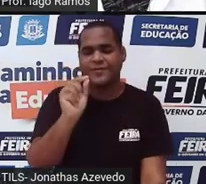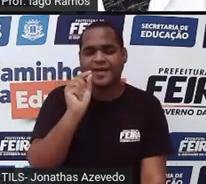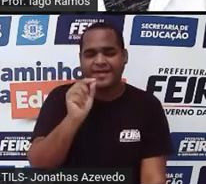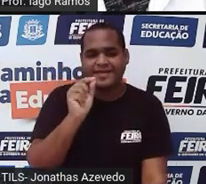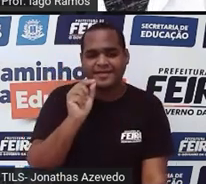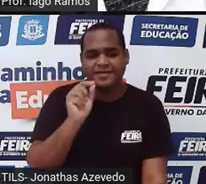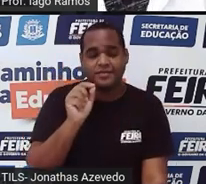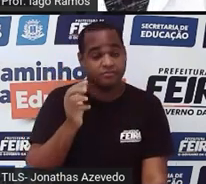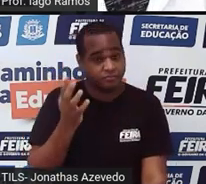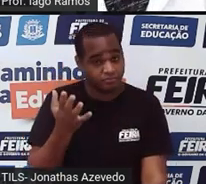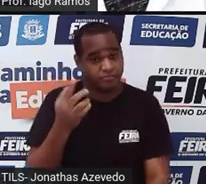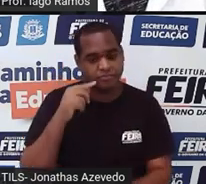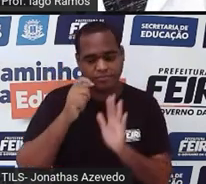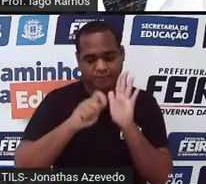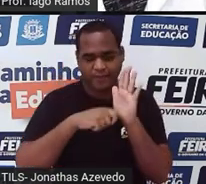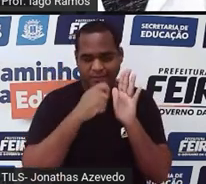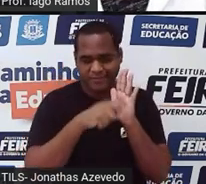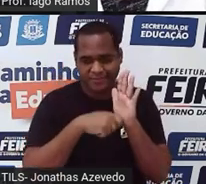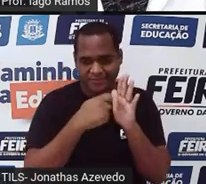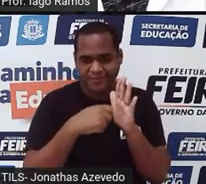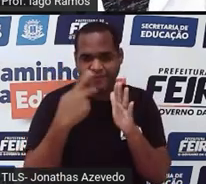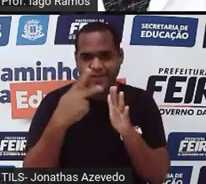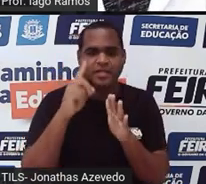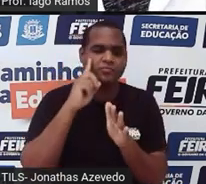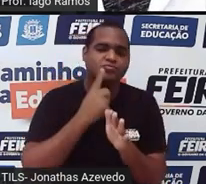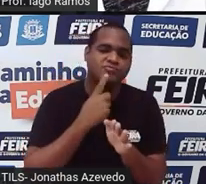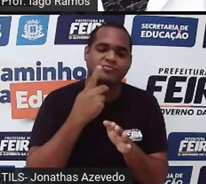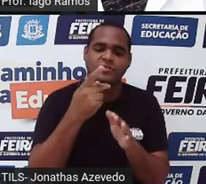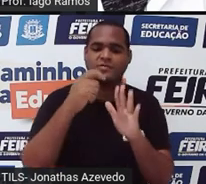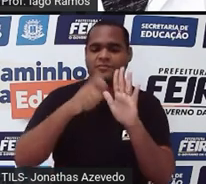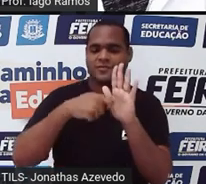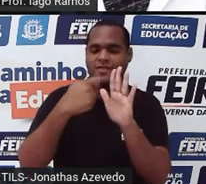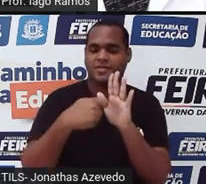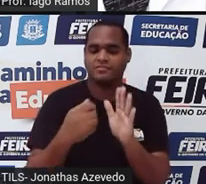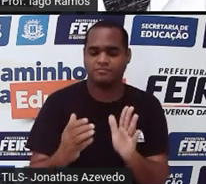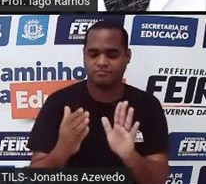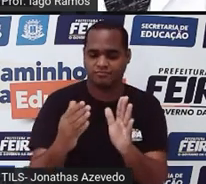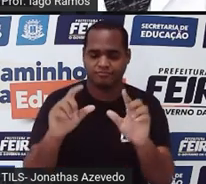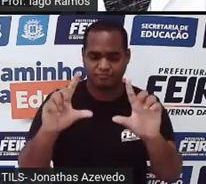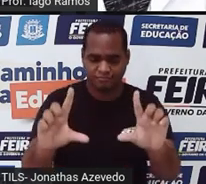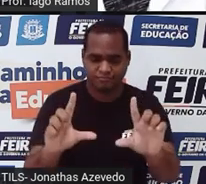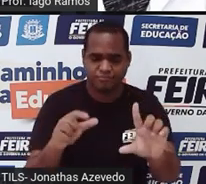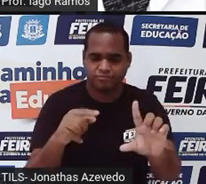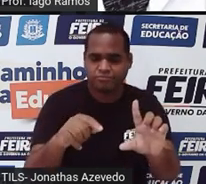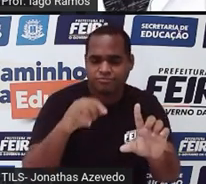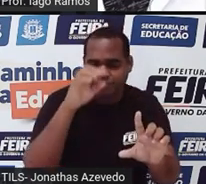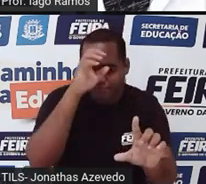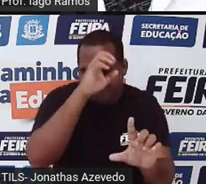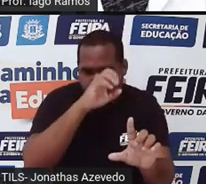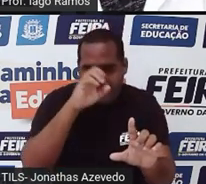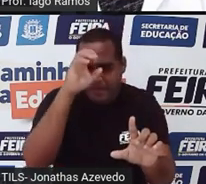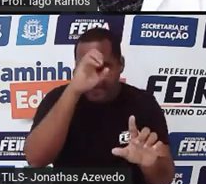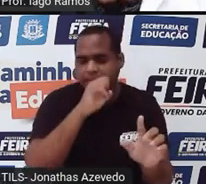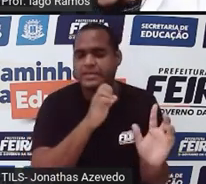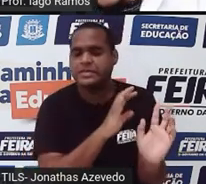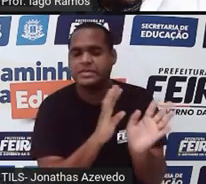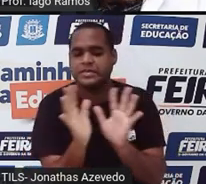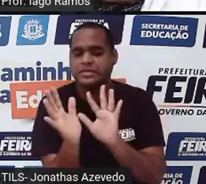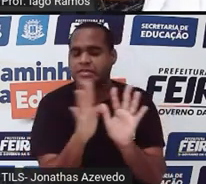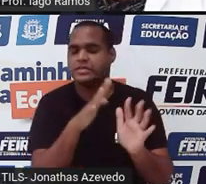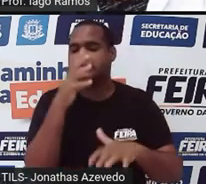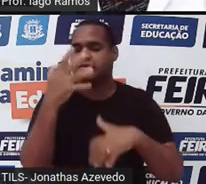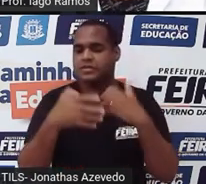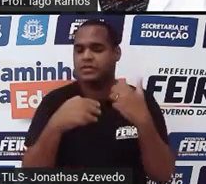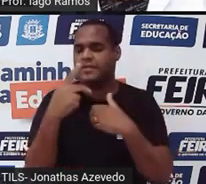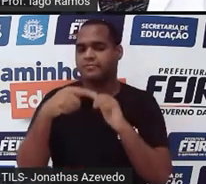nessa aula. grava esse áudio com o próprio celular contando o que você aprendeu. Quando você fizer isso, você vai estar